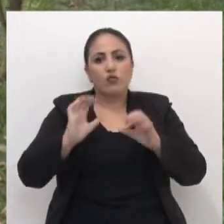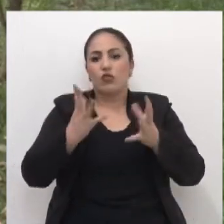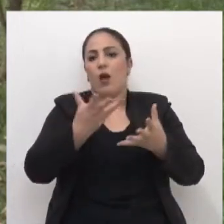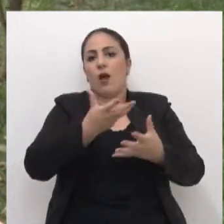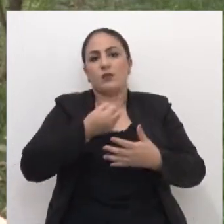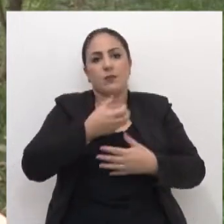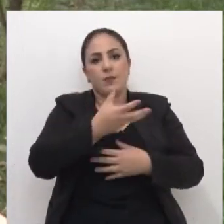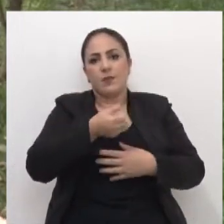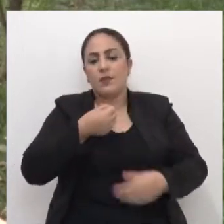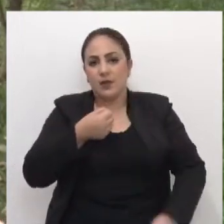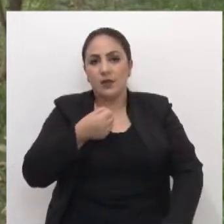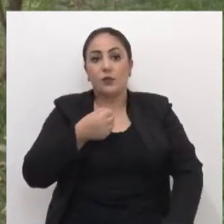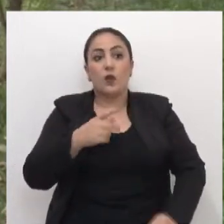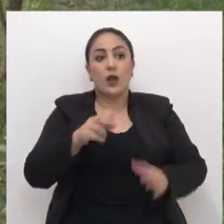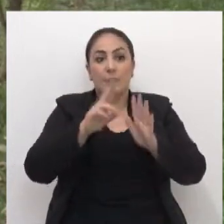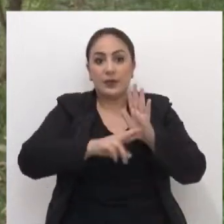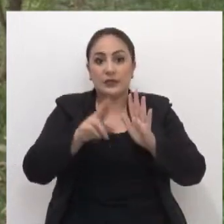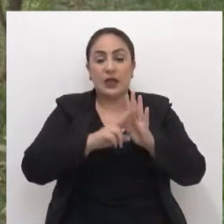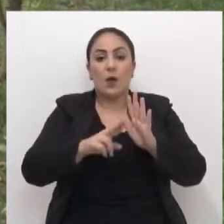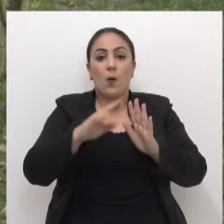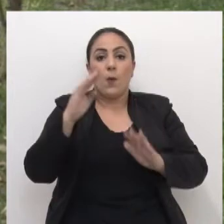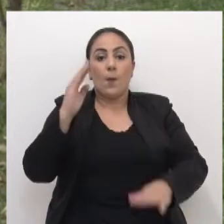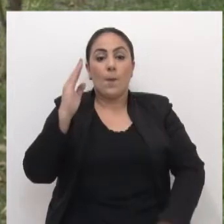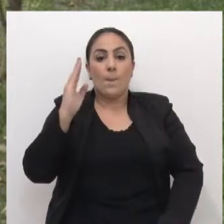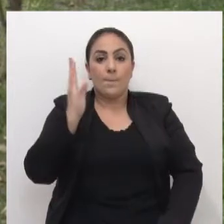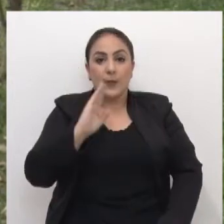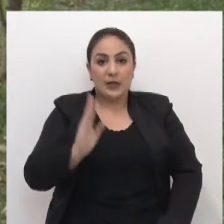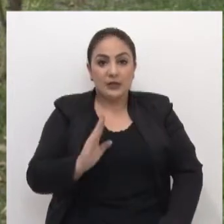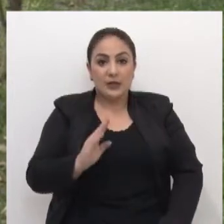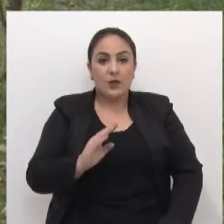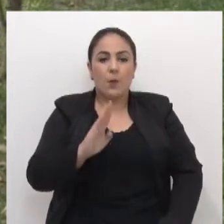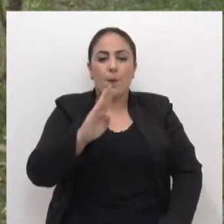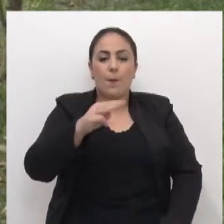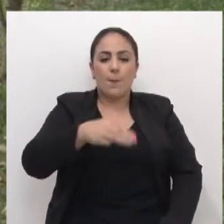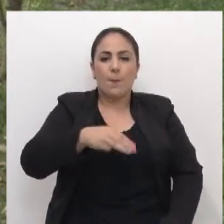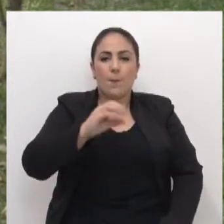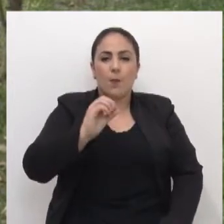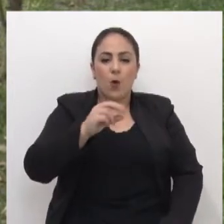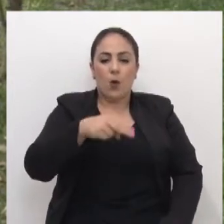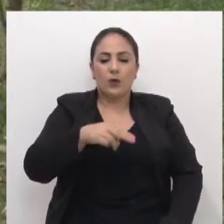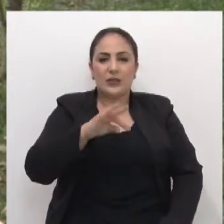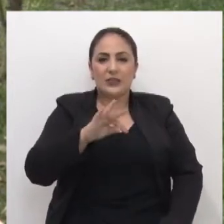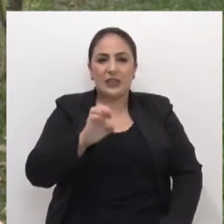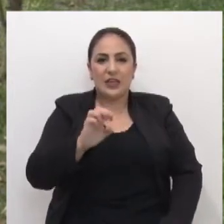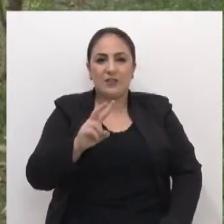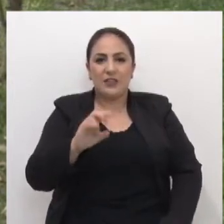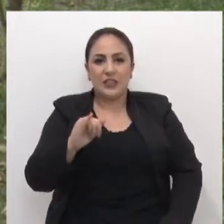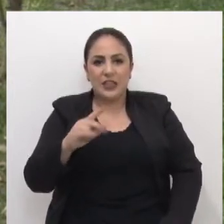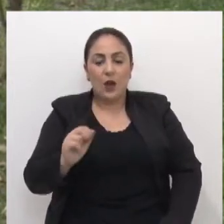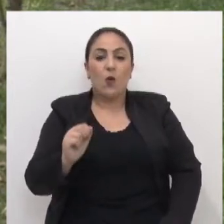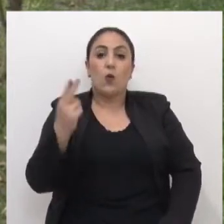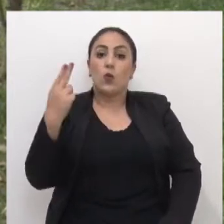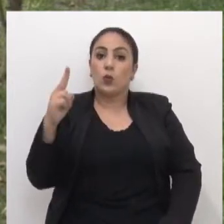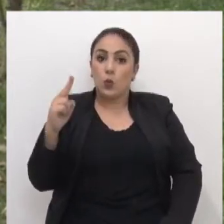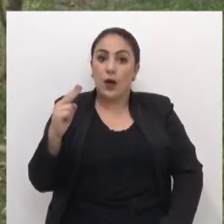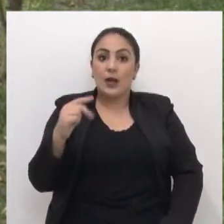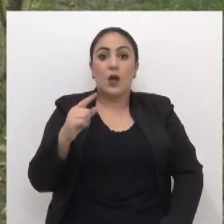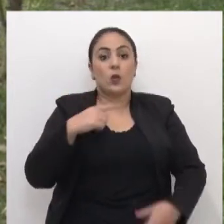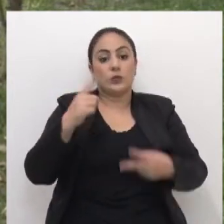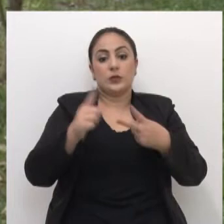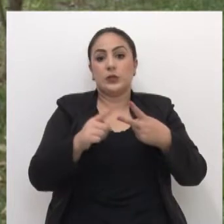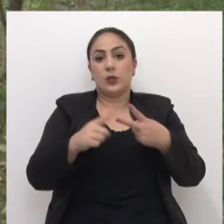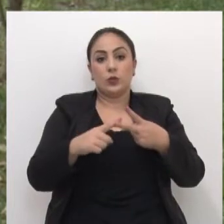em Montevideo, no Uruguai, no maior rodeio de lá deles, em 2014, que fiquei em segundo lugar,